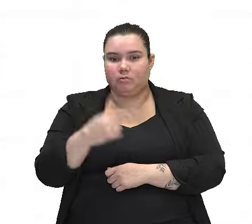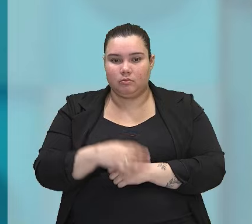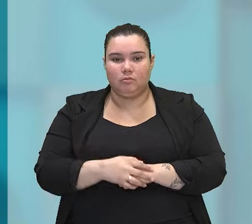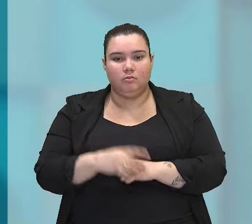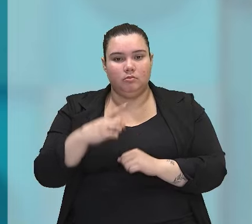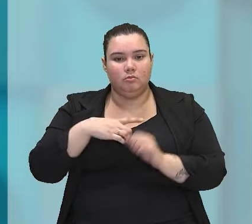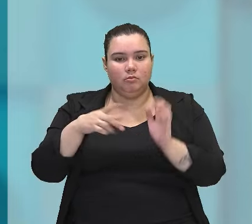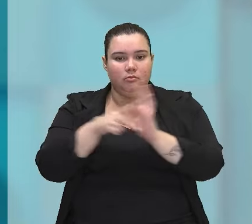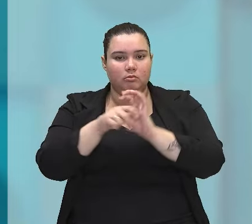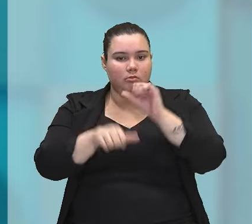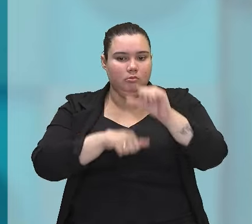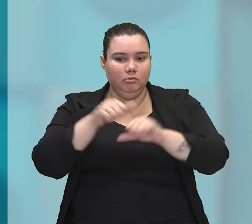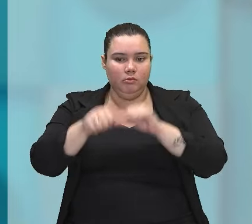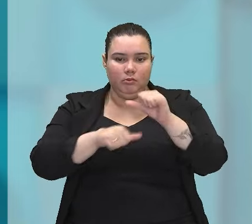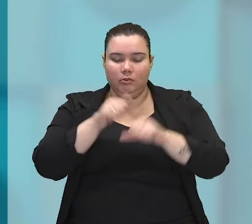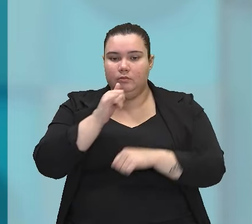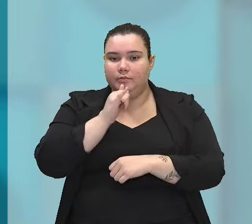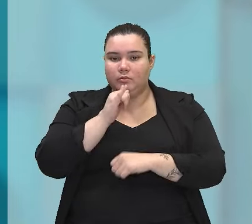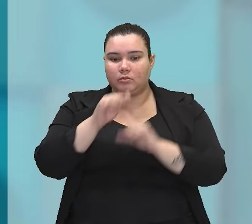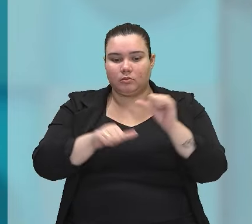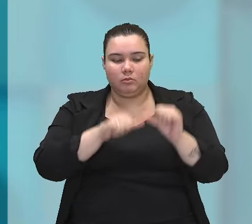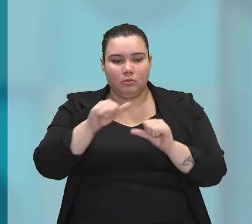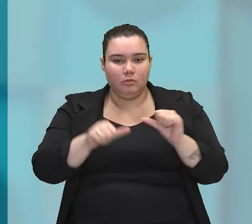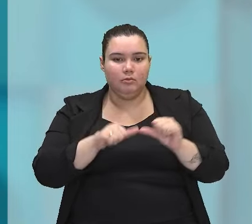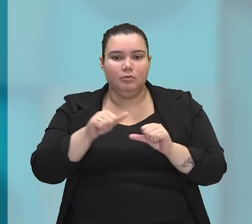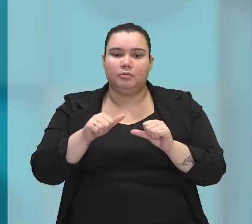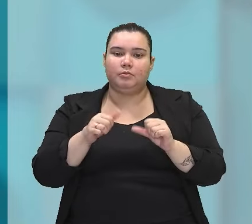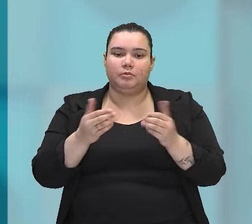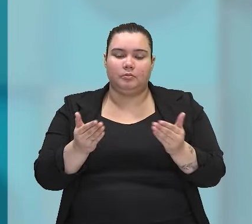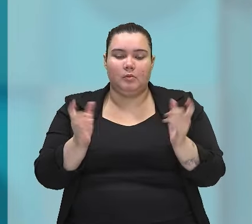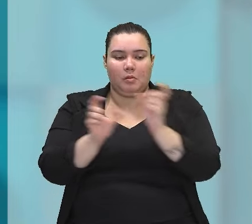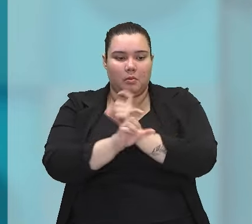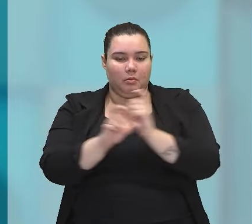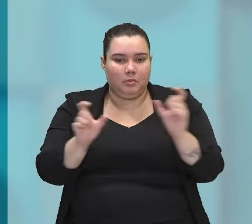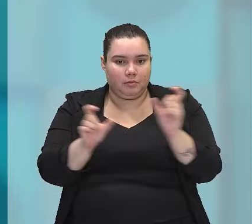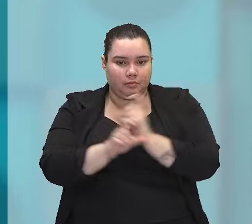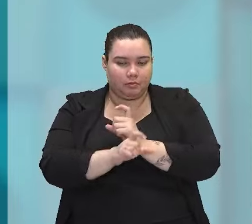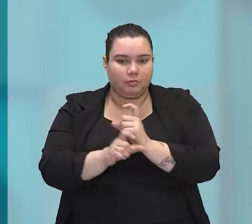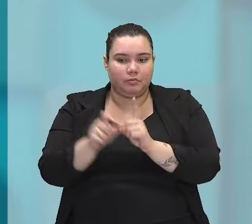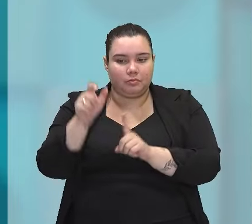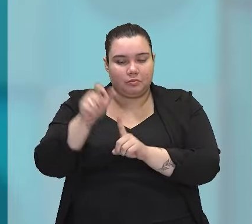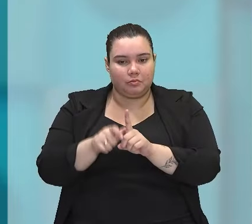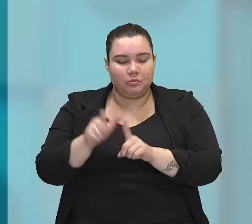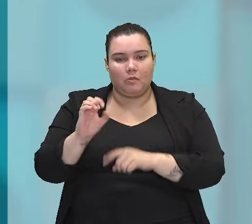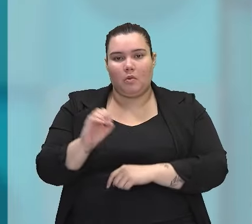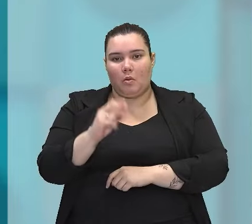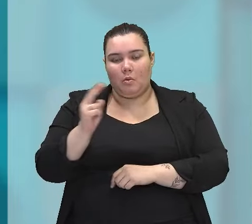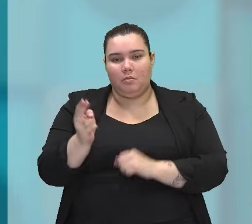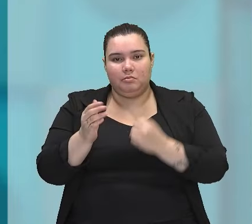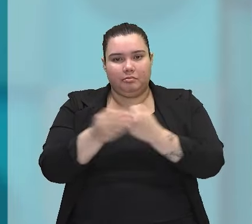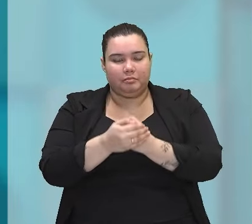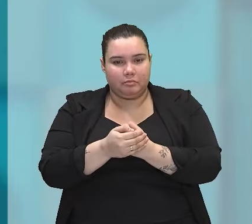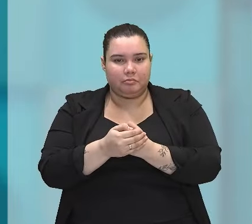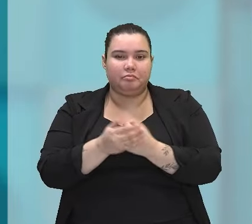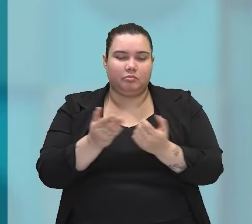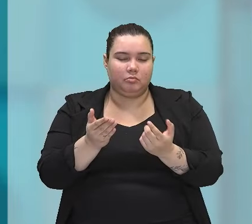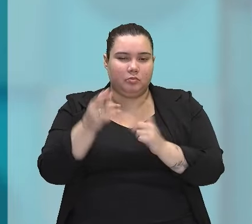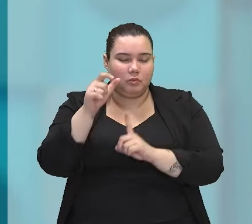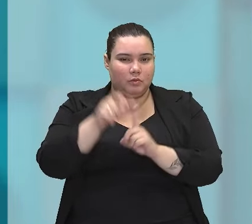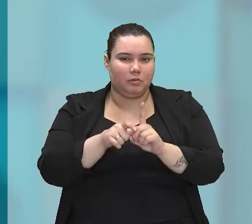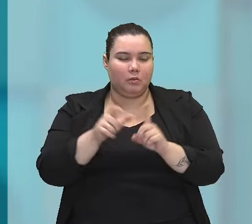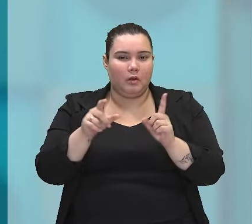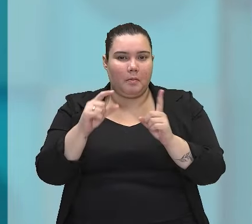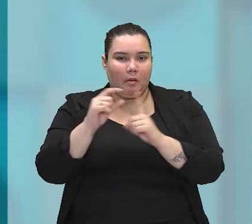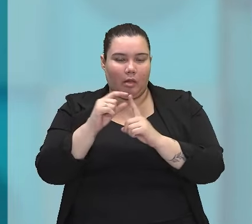alternância aí da ordem do sujeito, ou a omissão desse sujeito, ou a omissão de algum outro termo, para